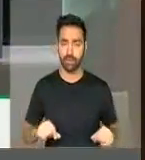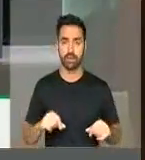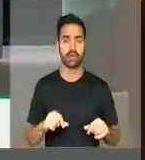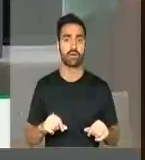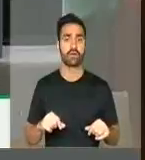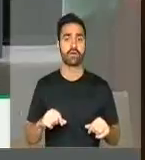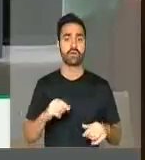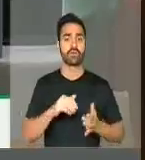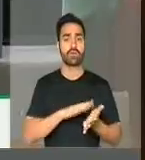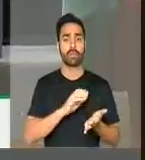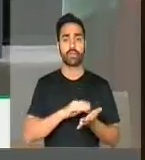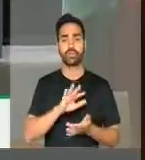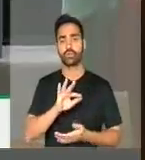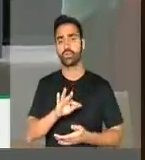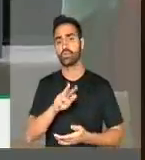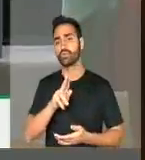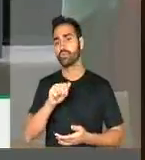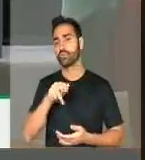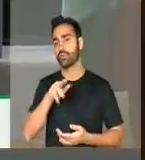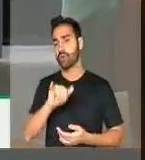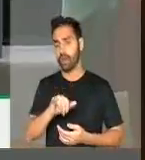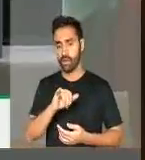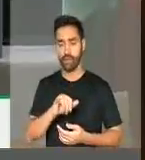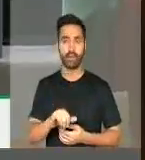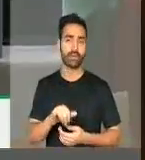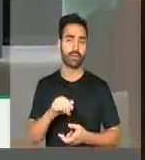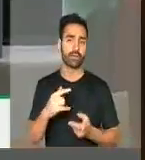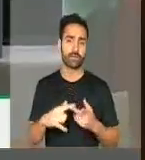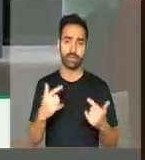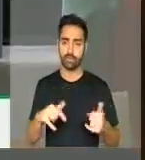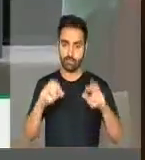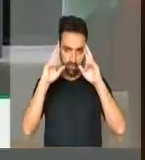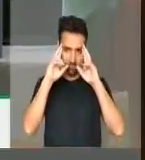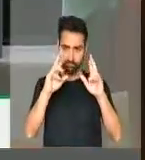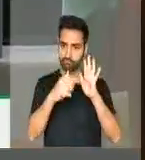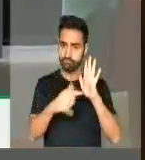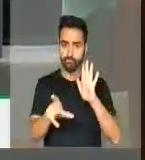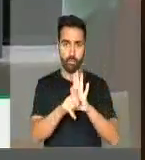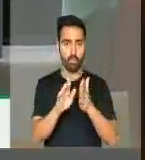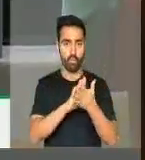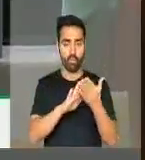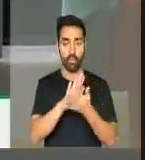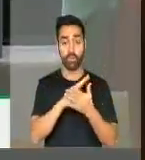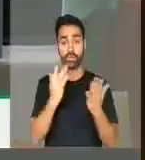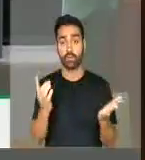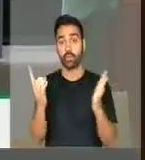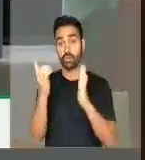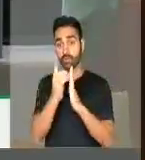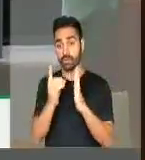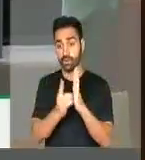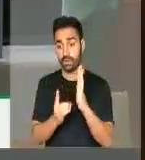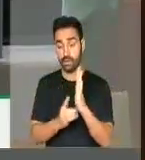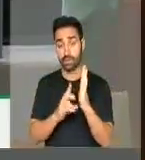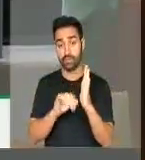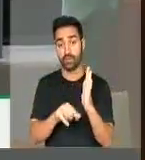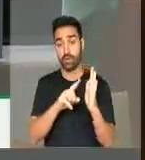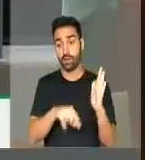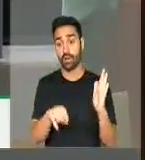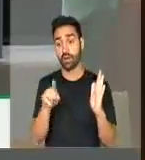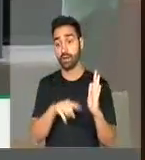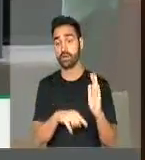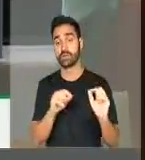pessoal da FUNAI, impõe o inconstitucional marco temporal. O decreto para anular a